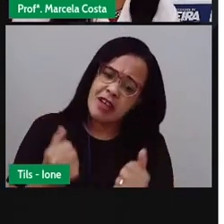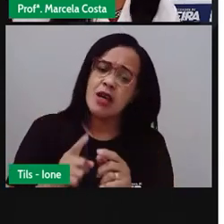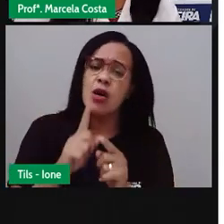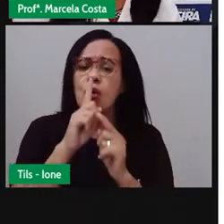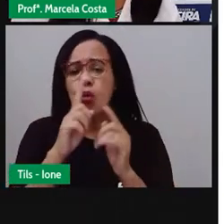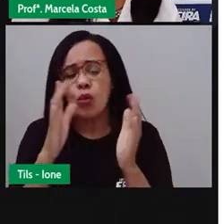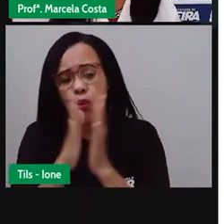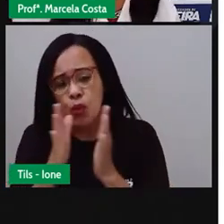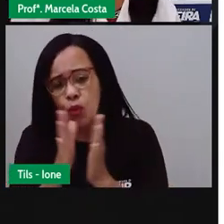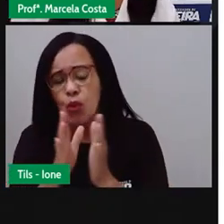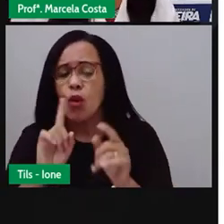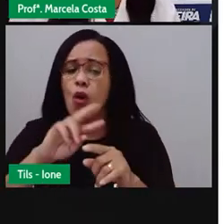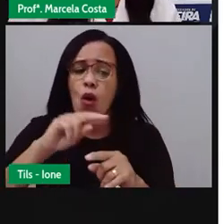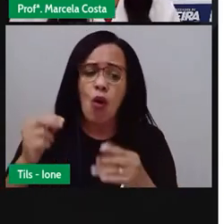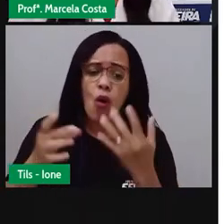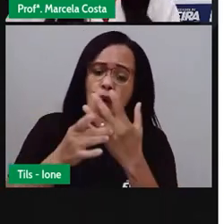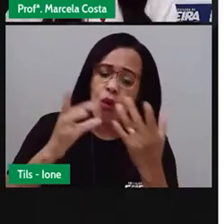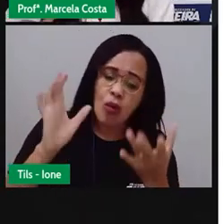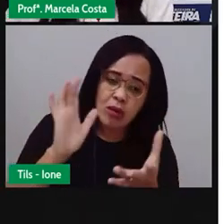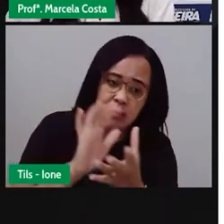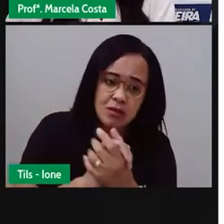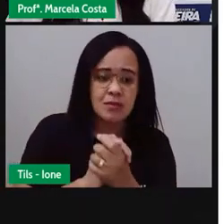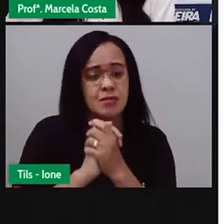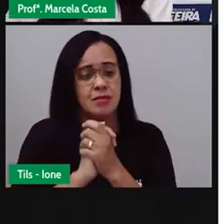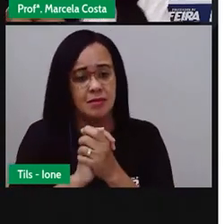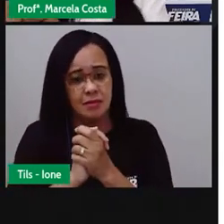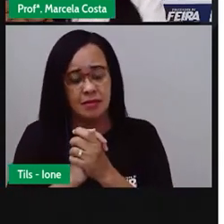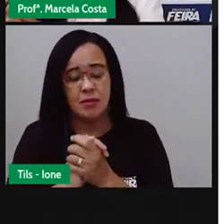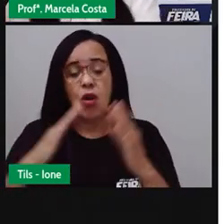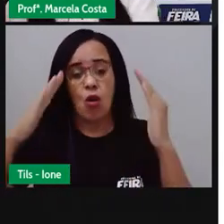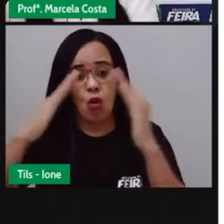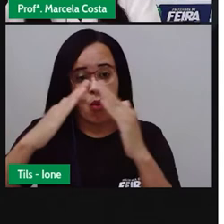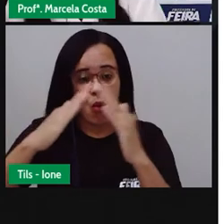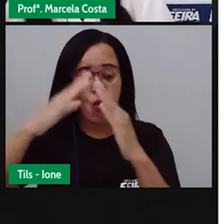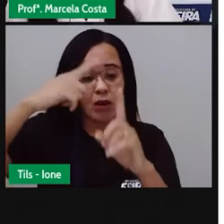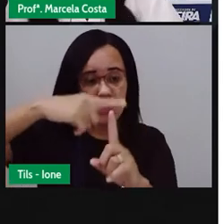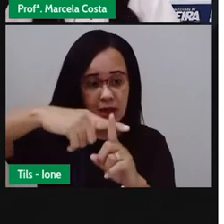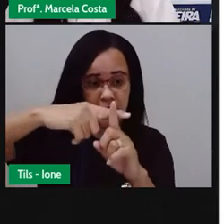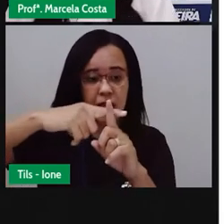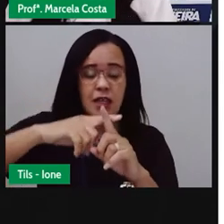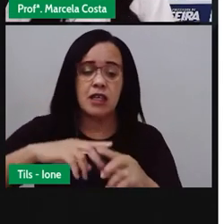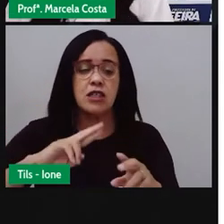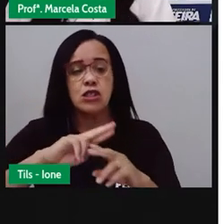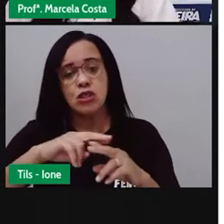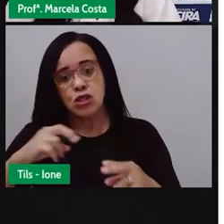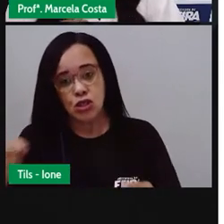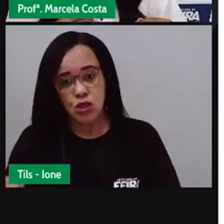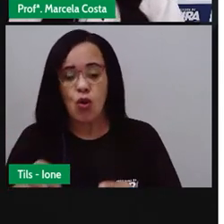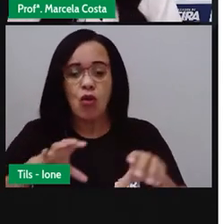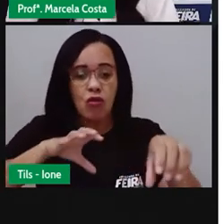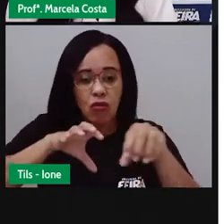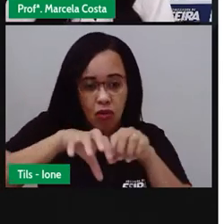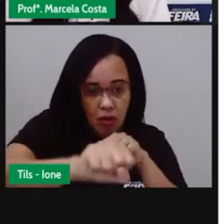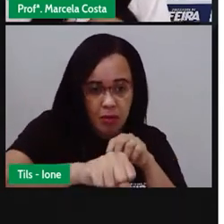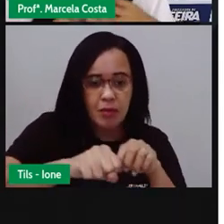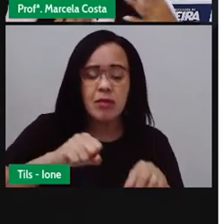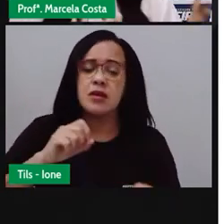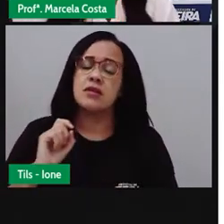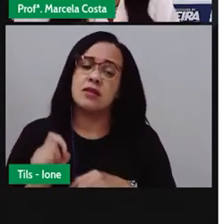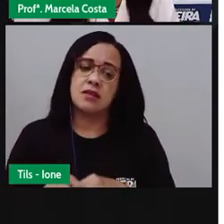o meu casamento, venha para o culto de formatura, venha para a missa de